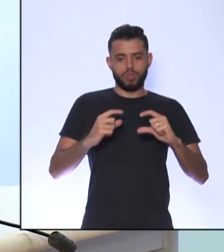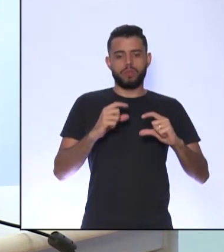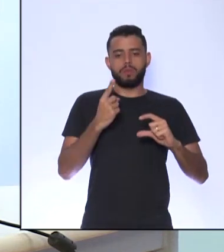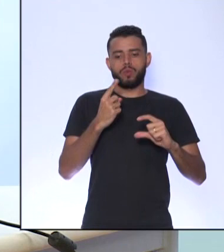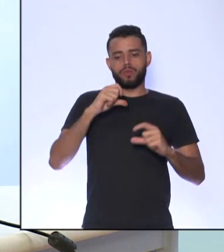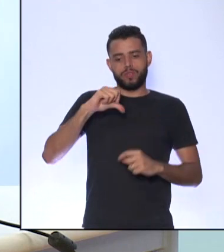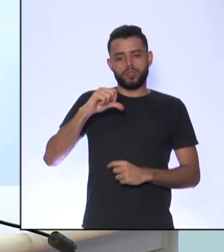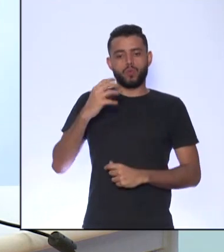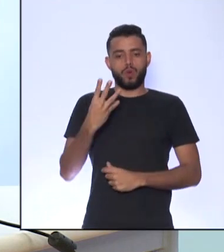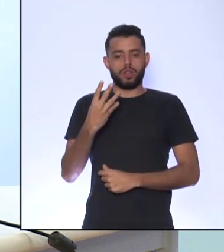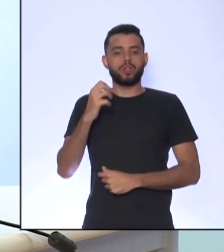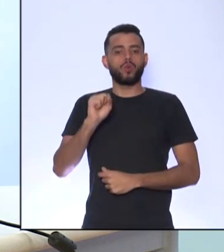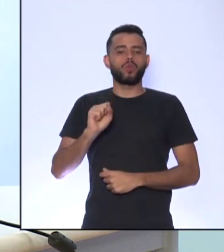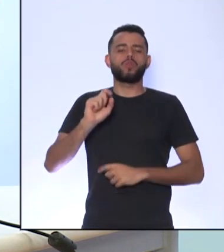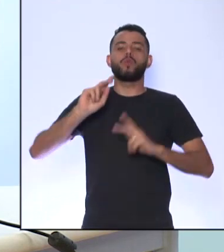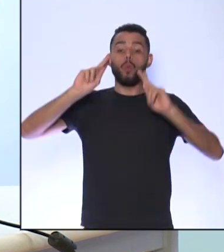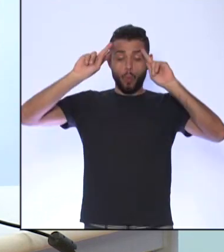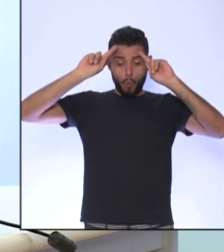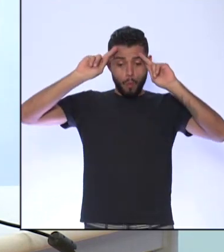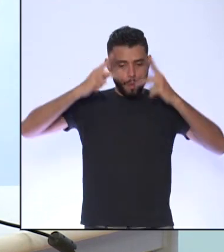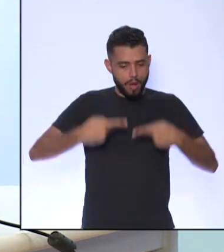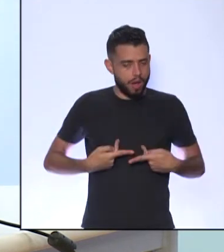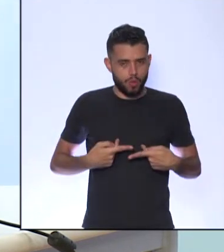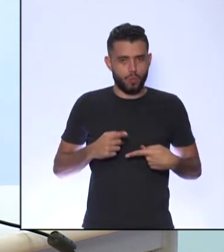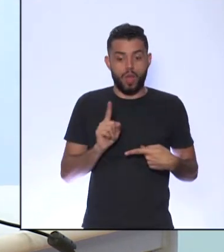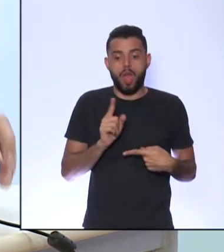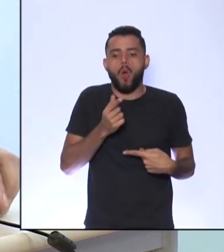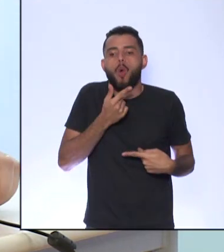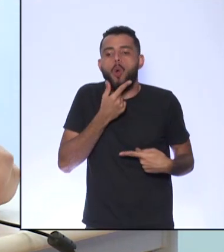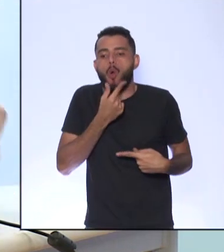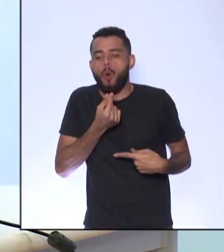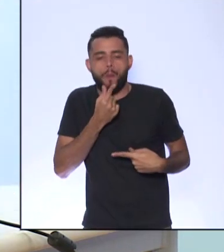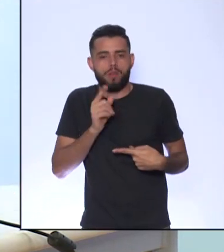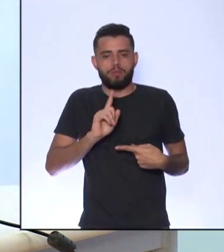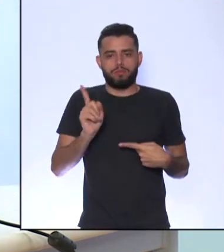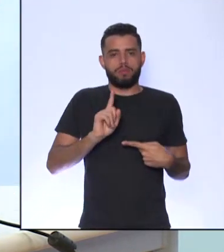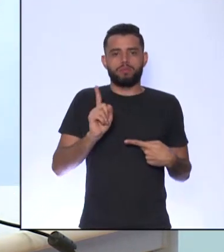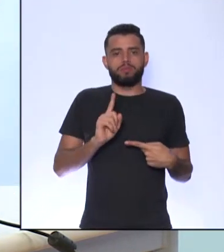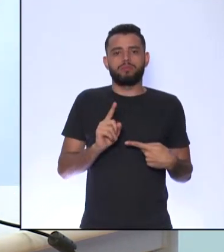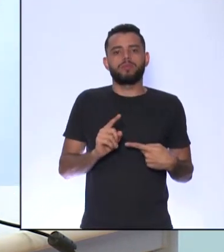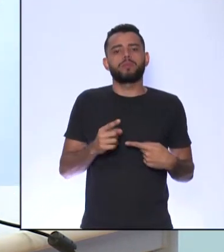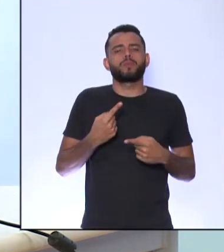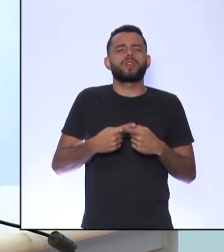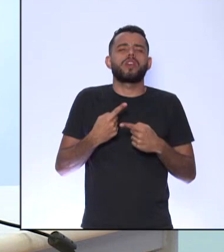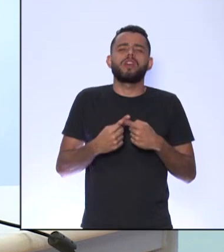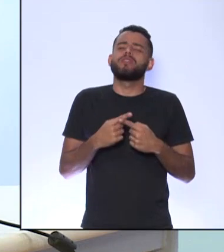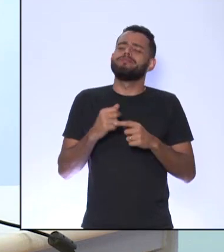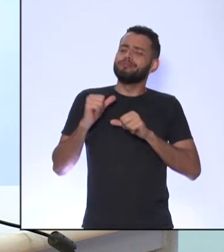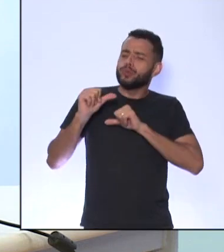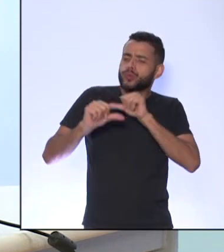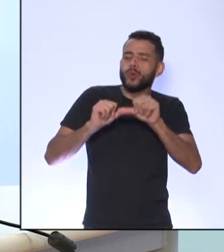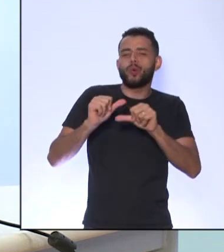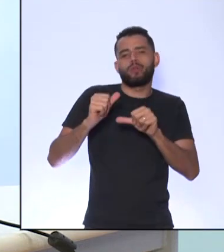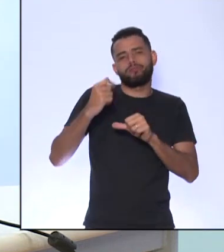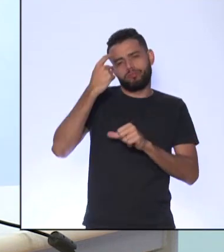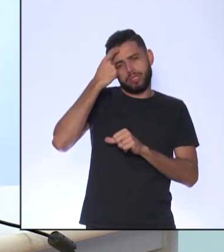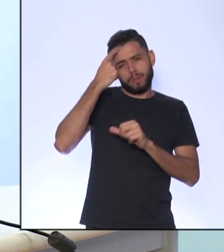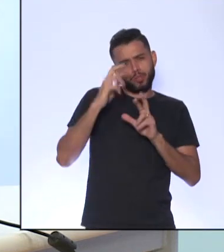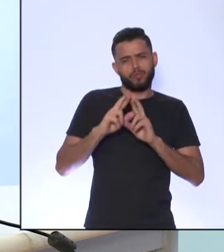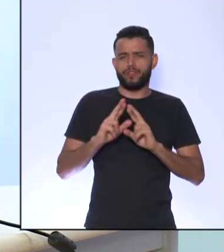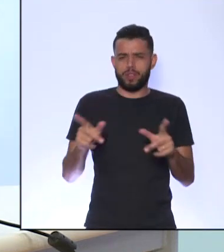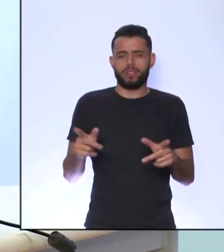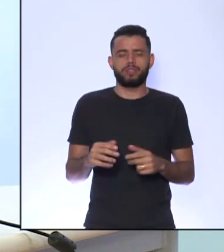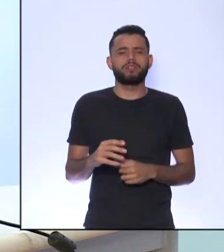Que aparece o ser humano A gente conversa muito sobre isso com os alunos Que houve uma mudança de pensamento Quando ocorreu essa mudança?